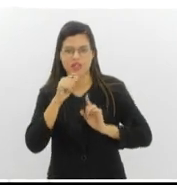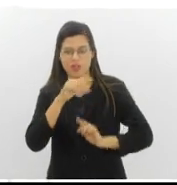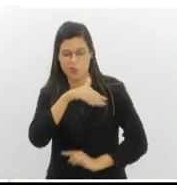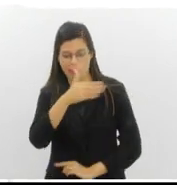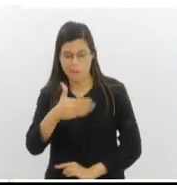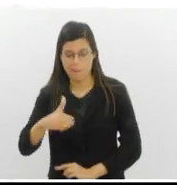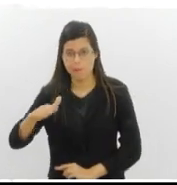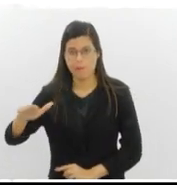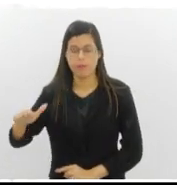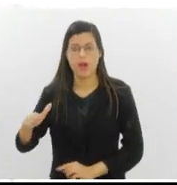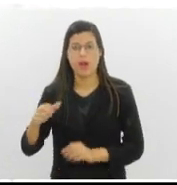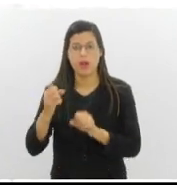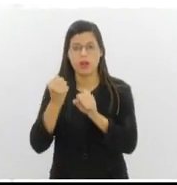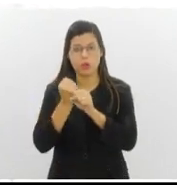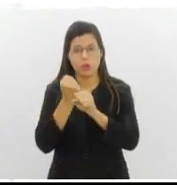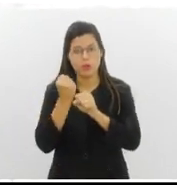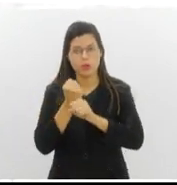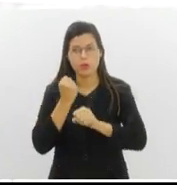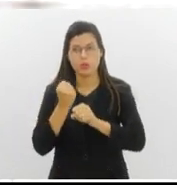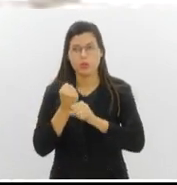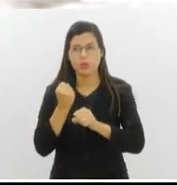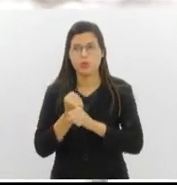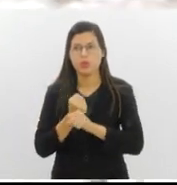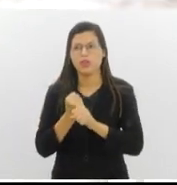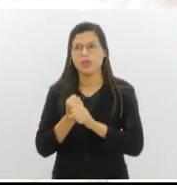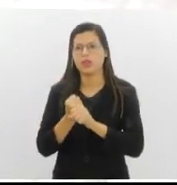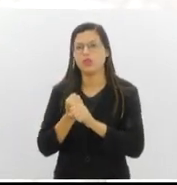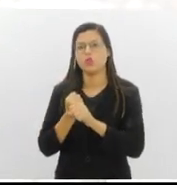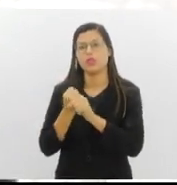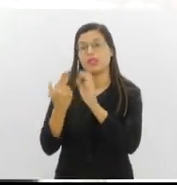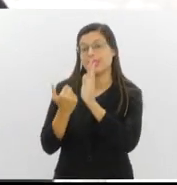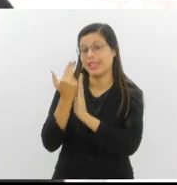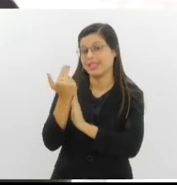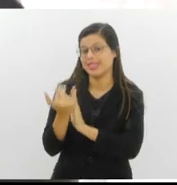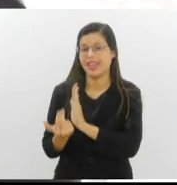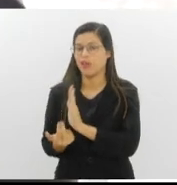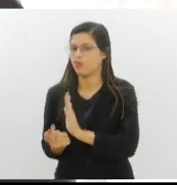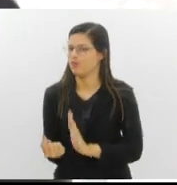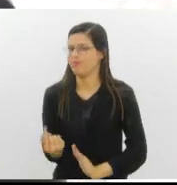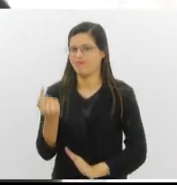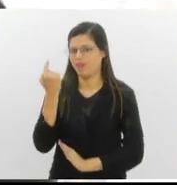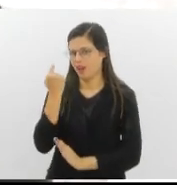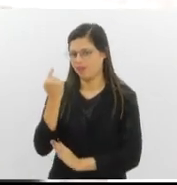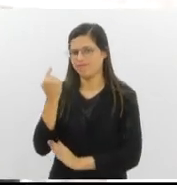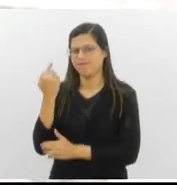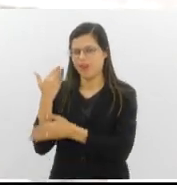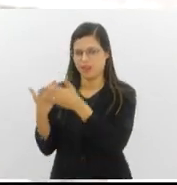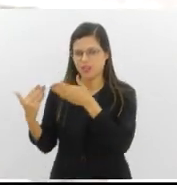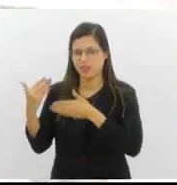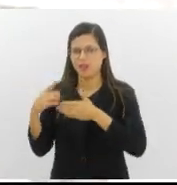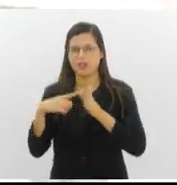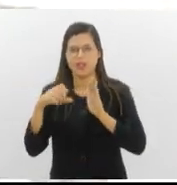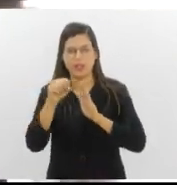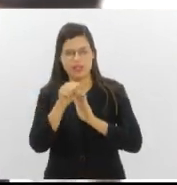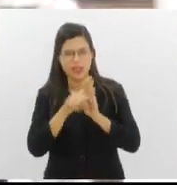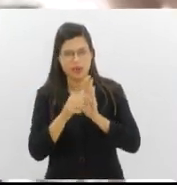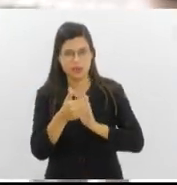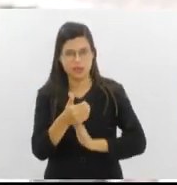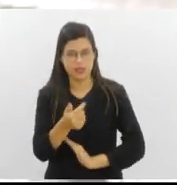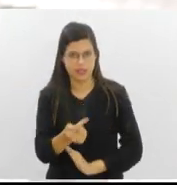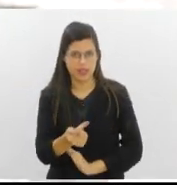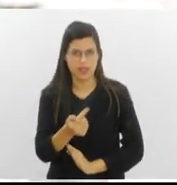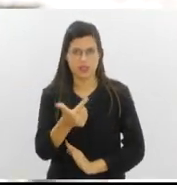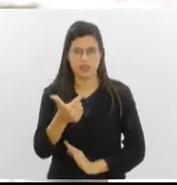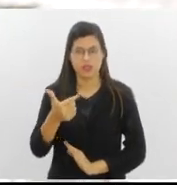isso foi construído a partir de gravuras antigas. Então, tem o século XVII e o século XVIII, o mesmo